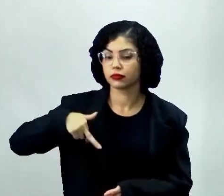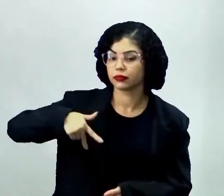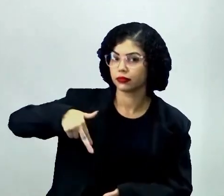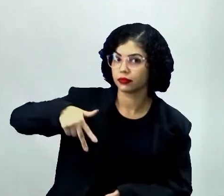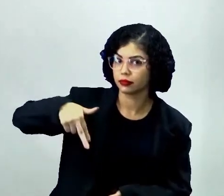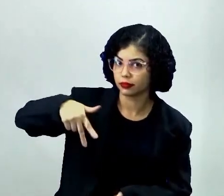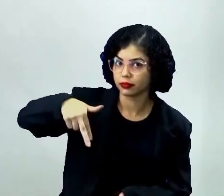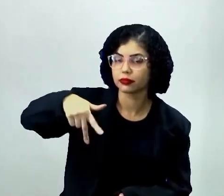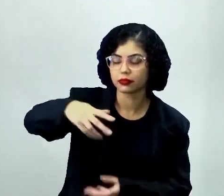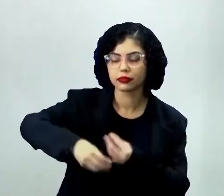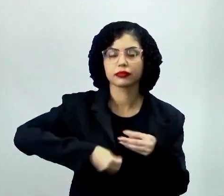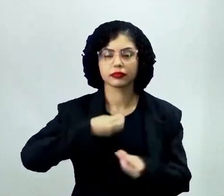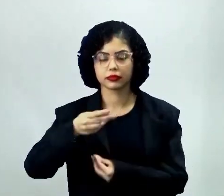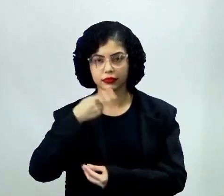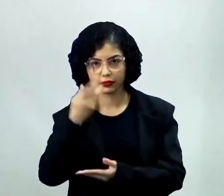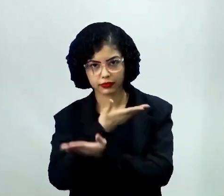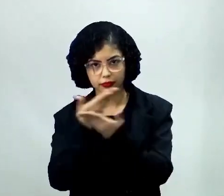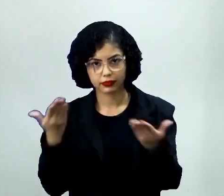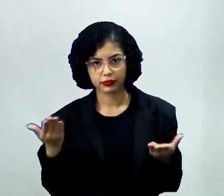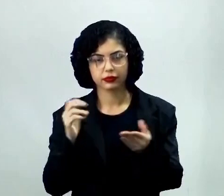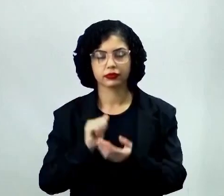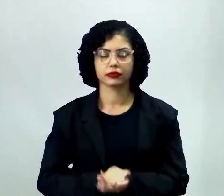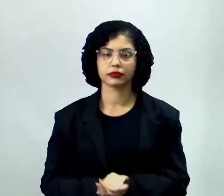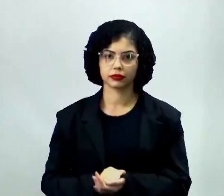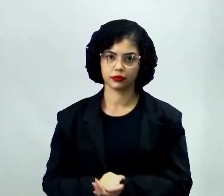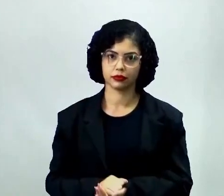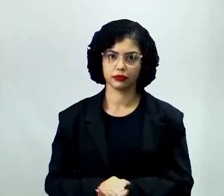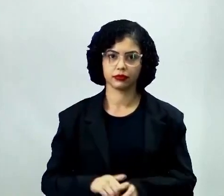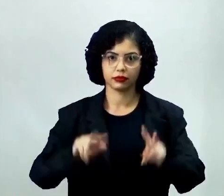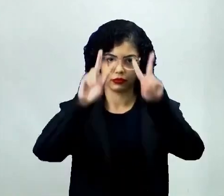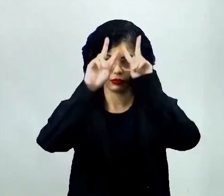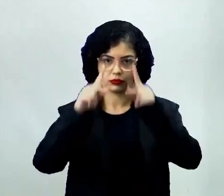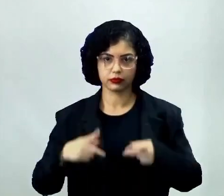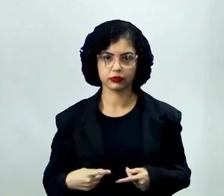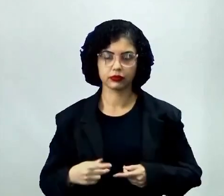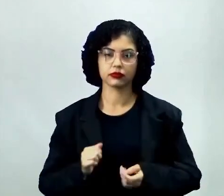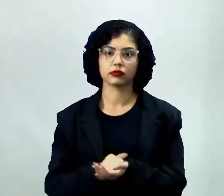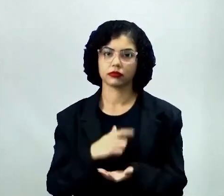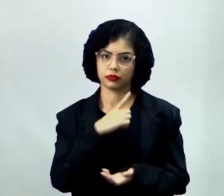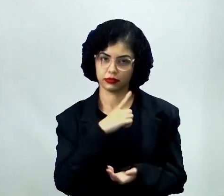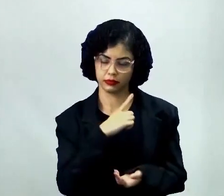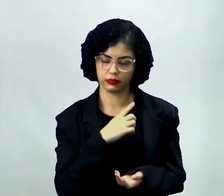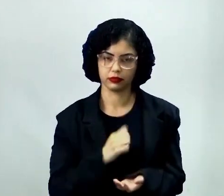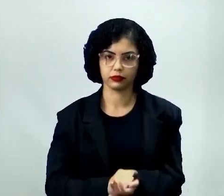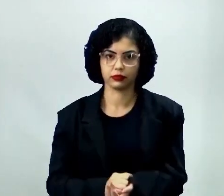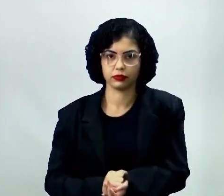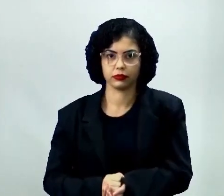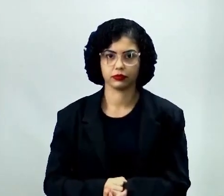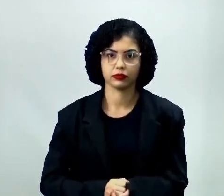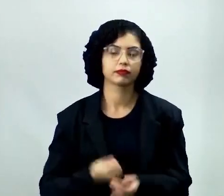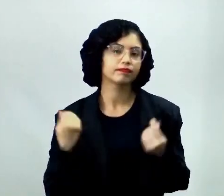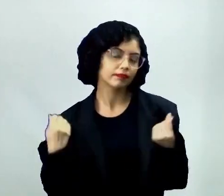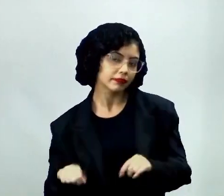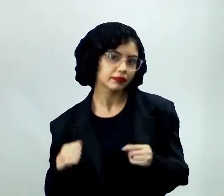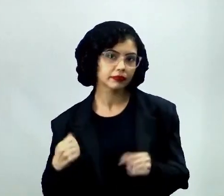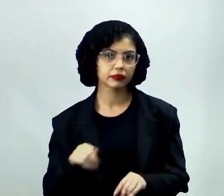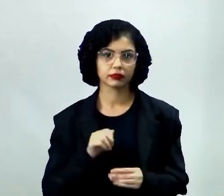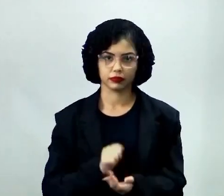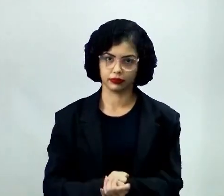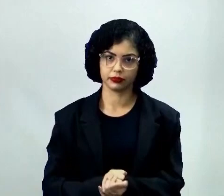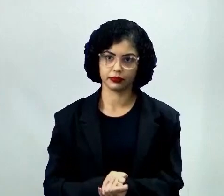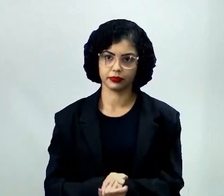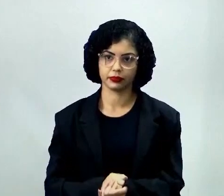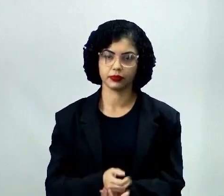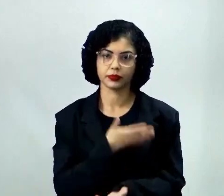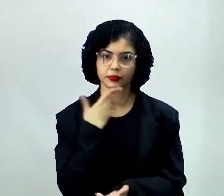andar, como eu falei para vocês. E o ser humano, gente, ele tem essa necessidade